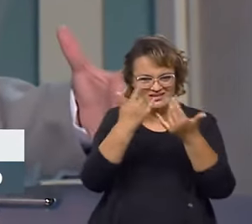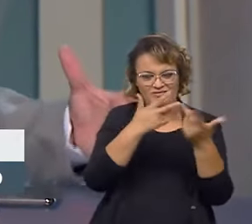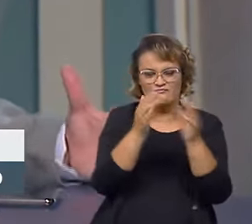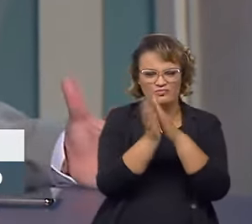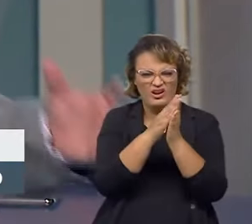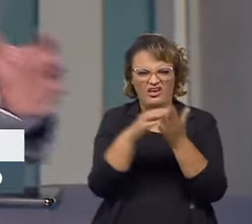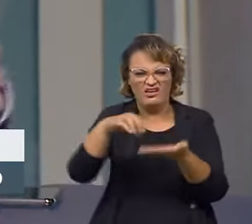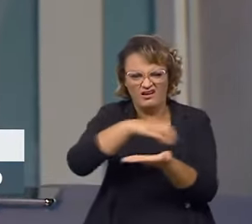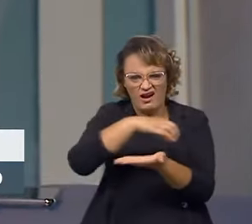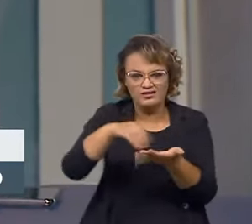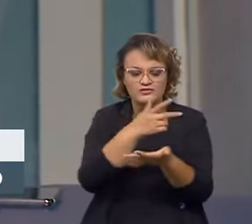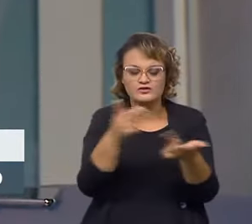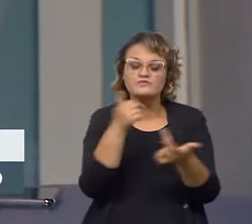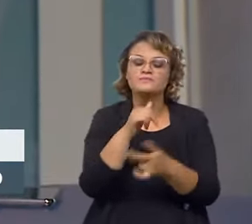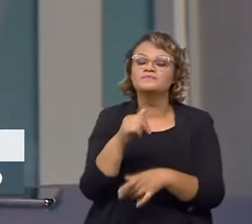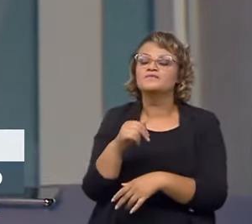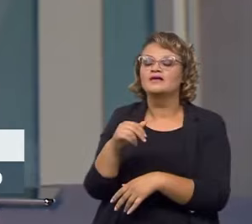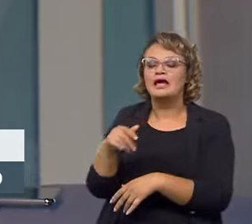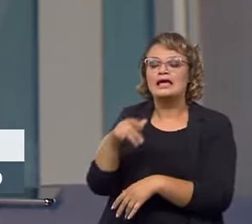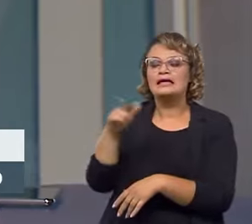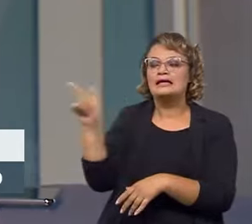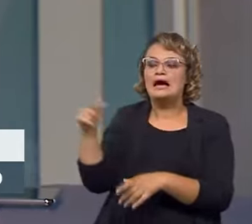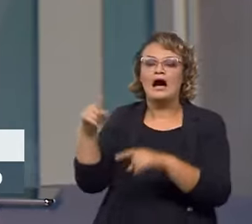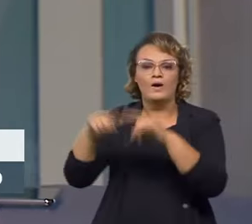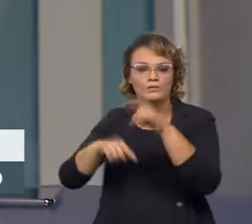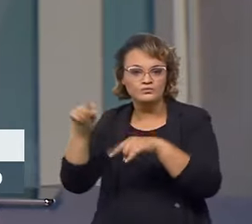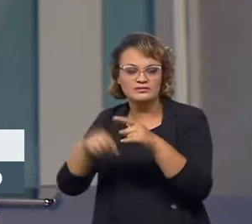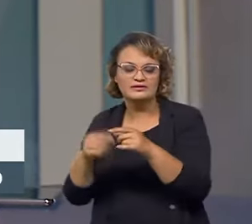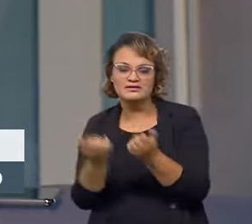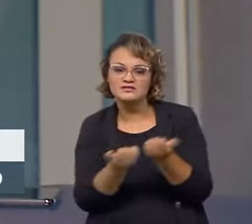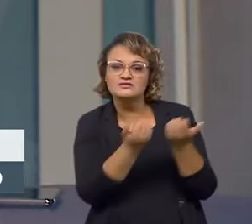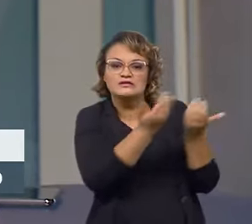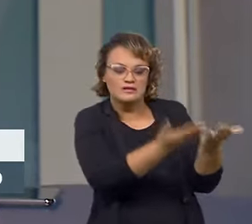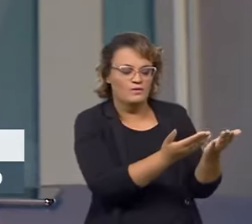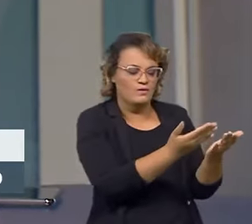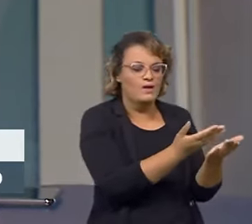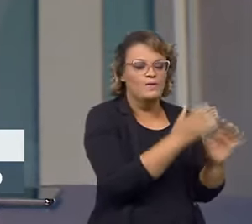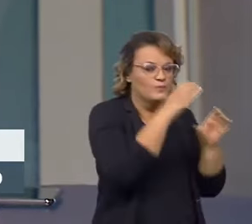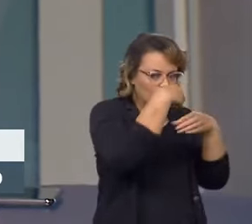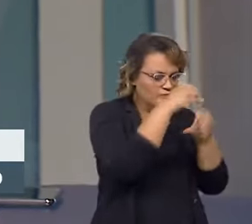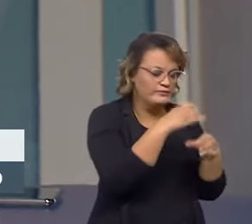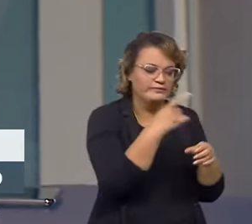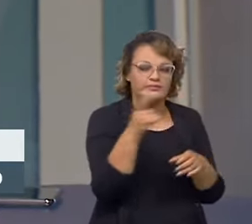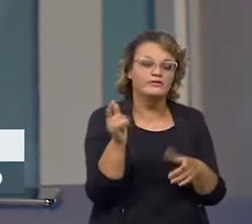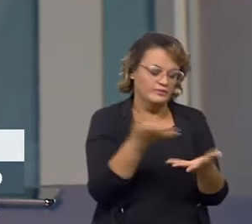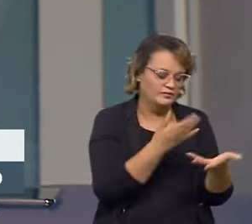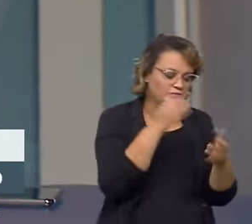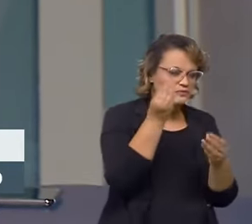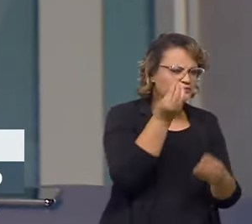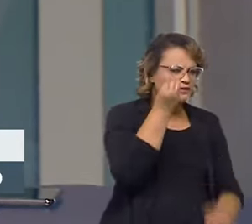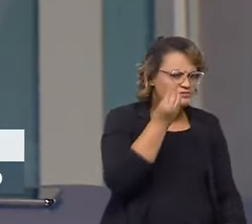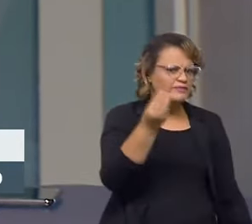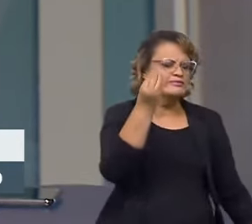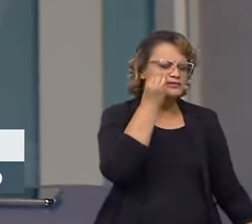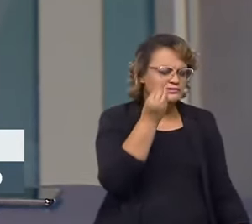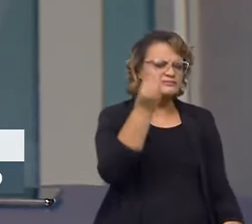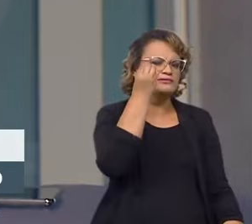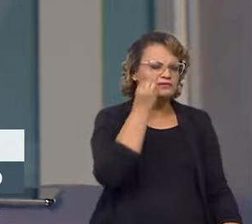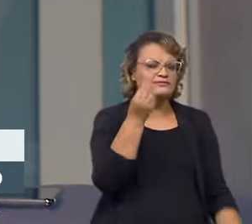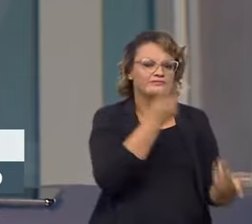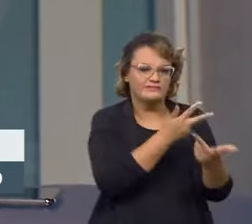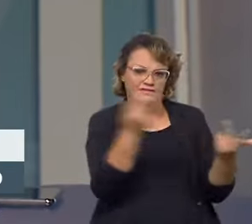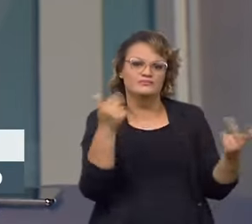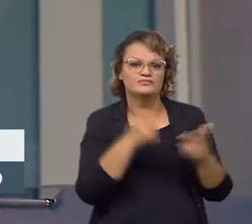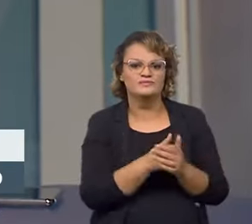ela tem um determinado lote, vai ter que tirar algumas amostras, essas amostras vão para o laboratório, vão ser ensaiadas, nos mais diversos testes possíveis.